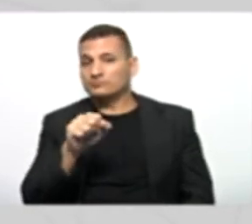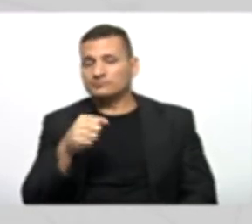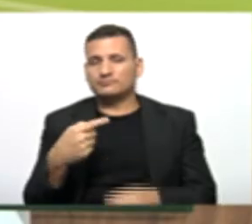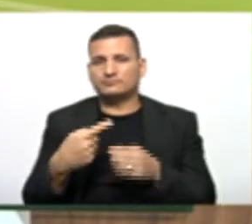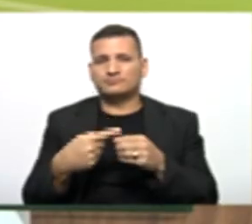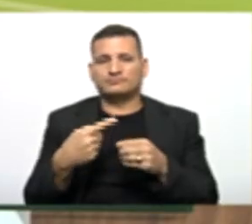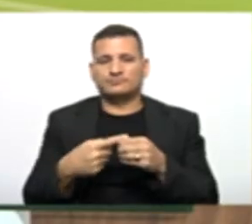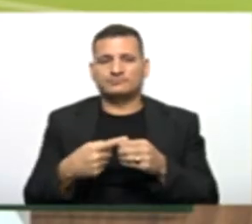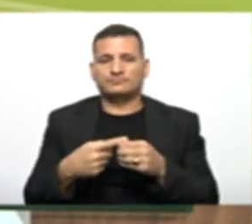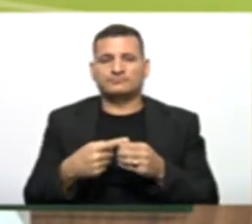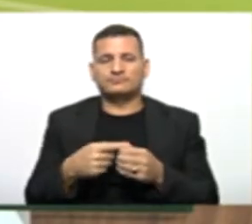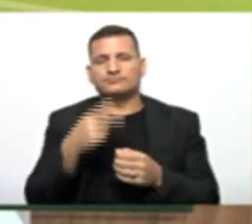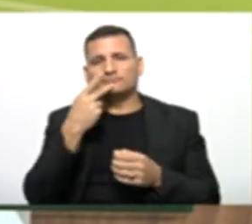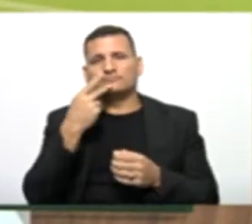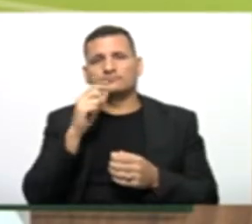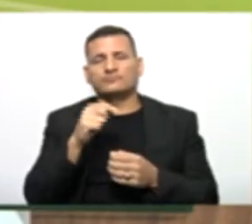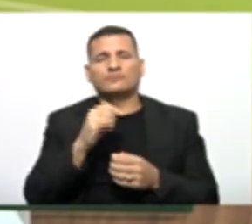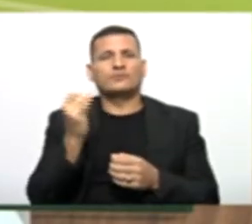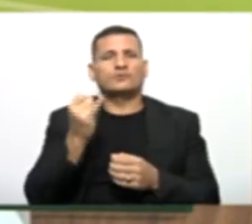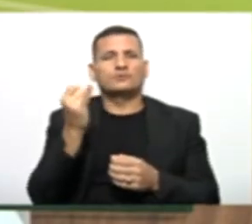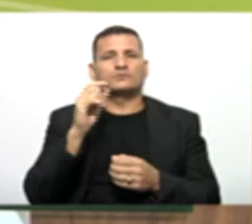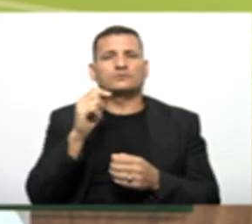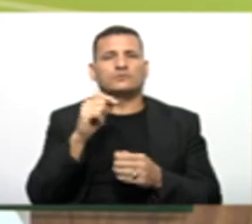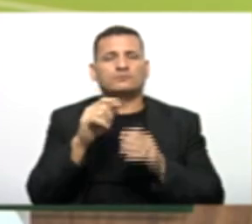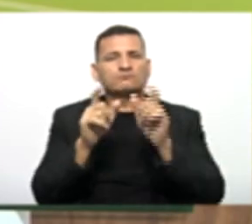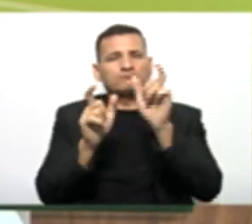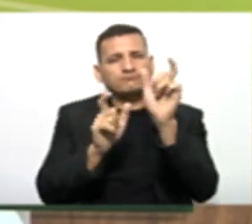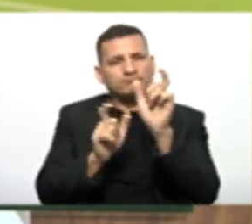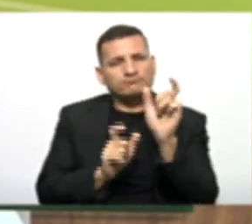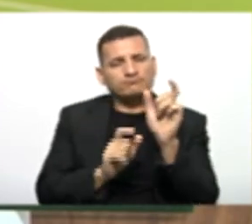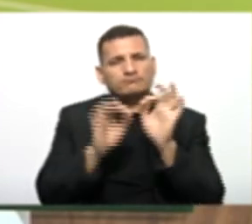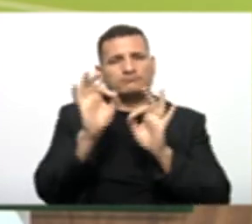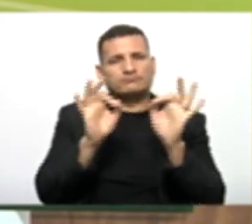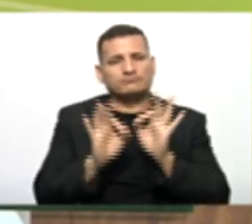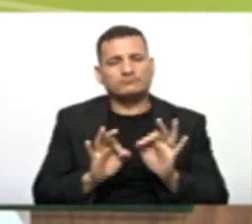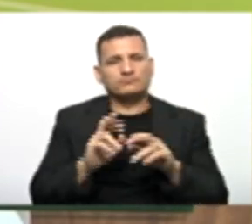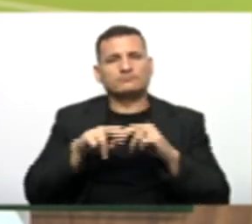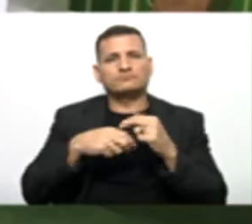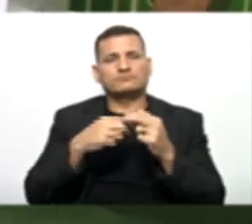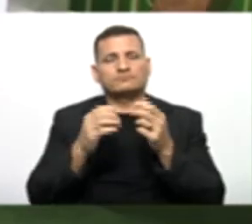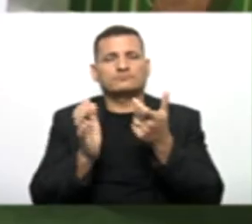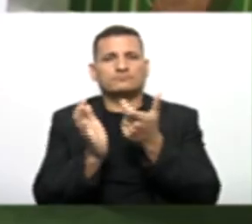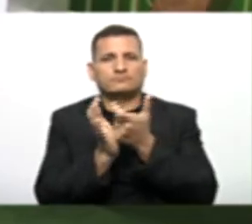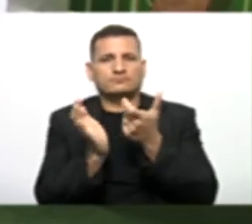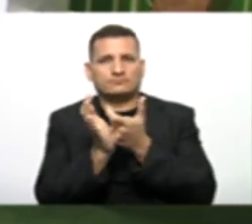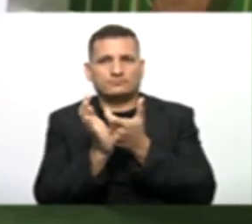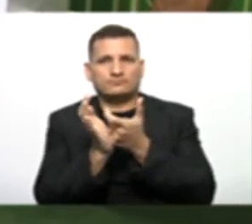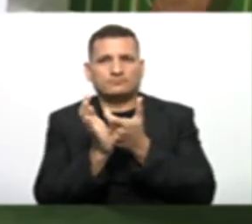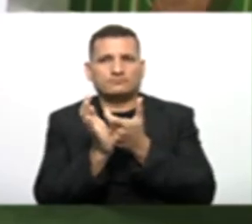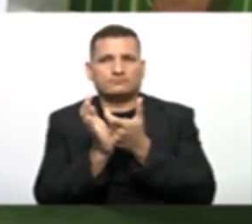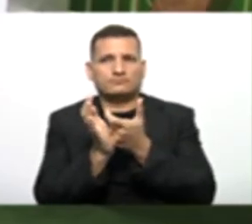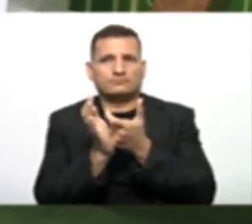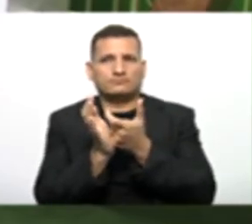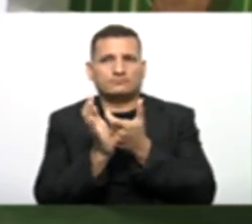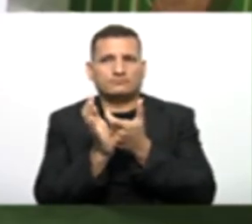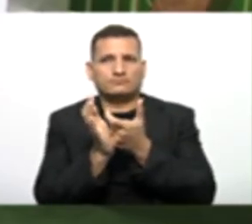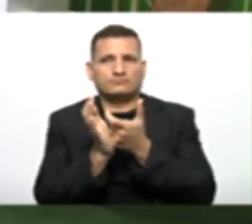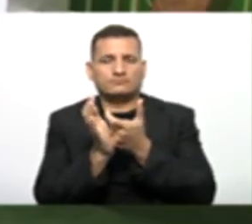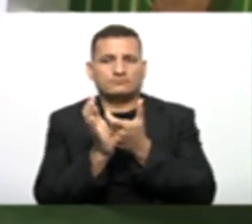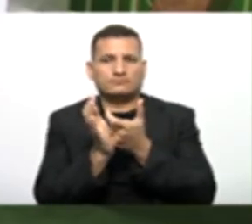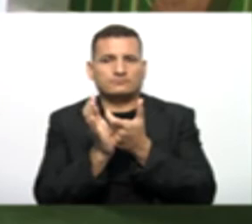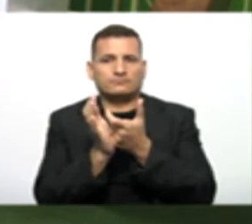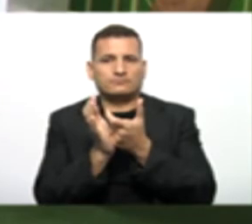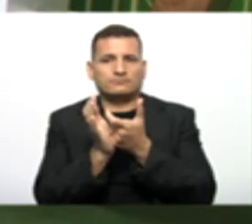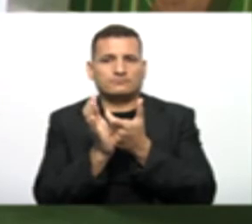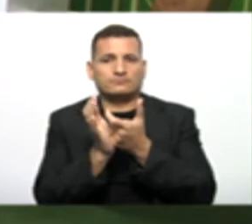Que é da importância Da identação Que tem que ter Por conta das classes Exatamente E aí é até interessante A gente